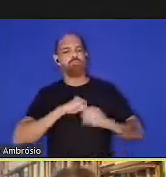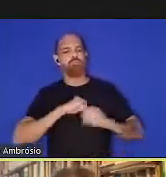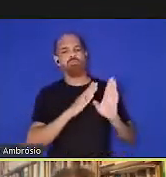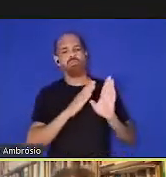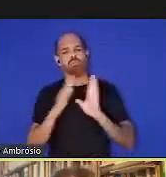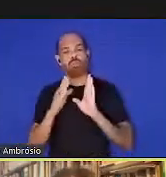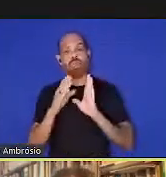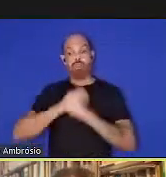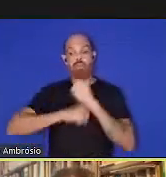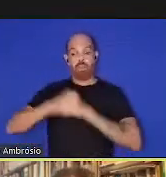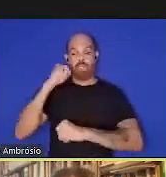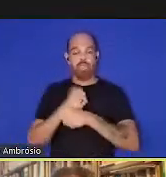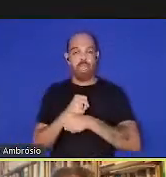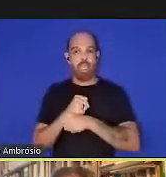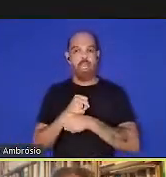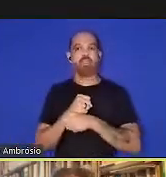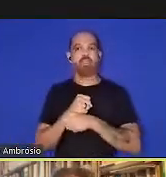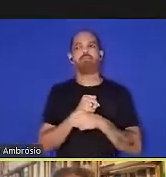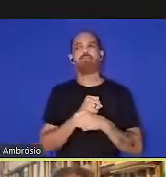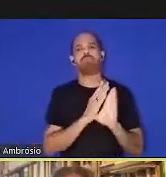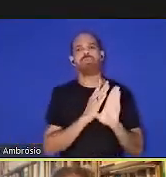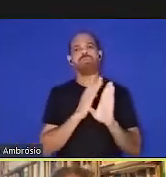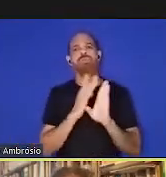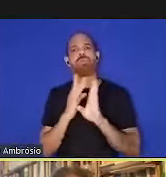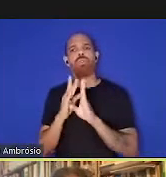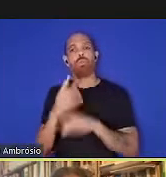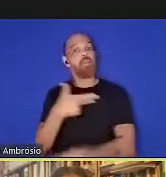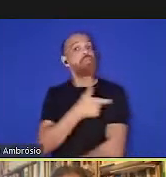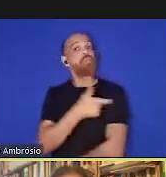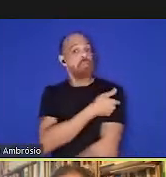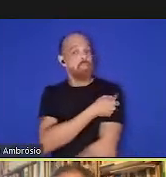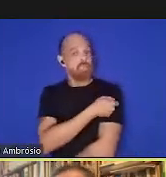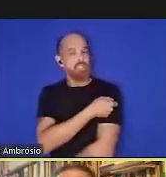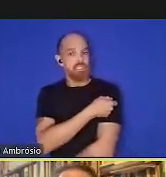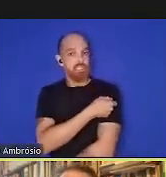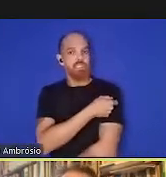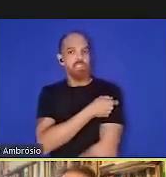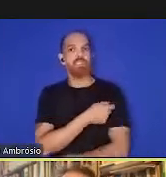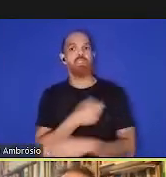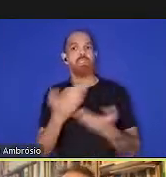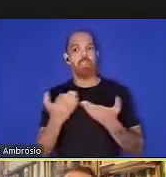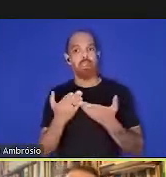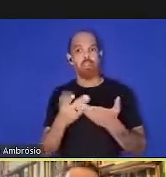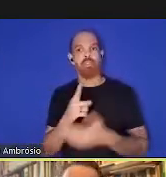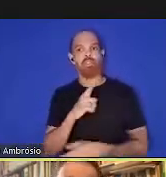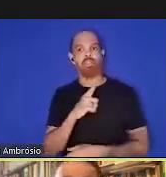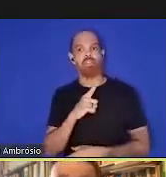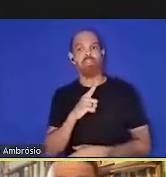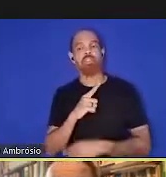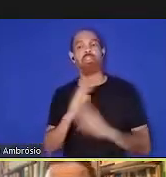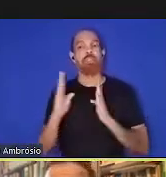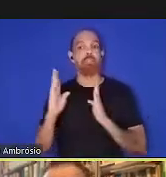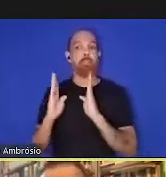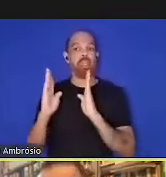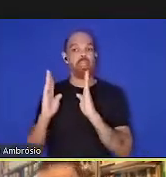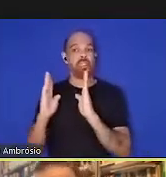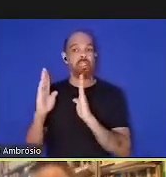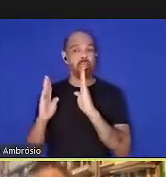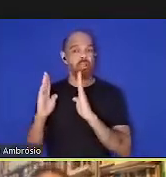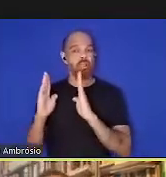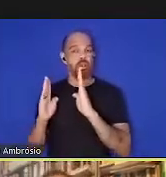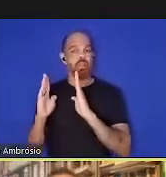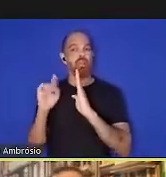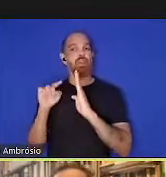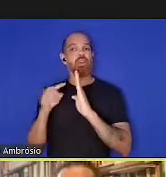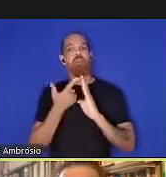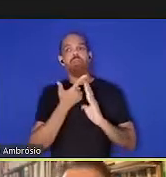passado e até mesmo com as vacinas, agora nós estamos nesse período com um